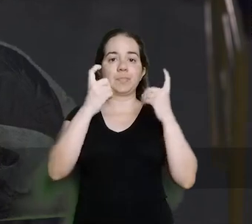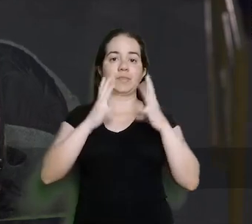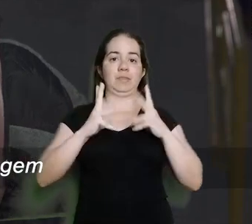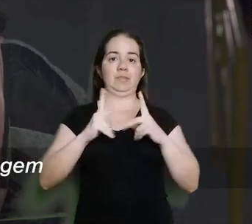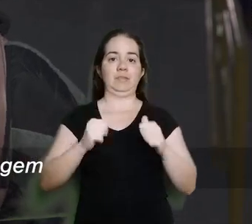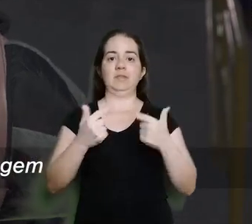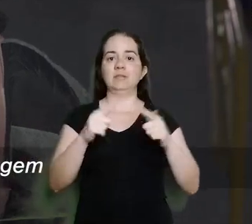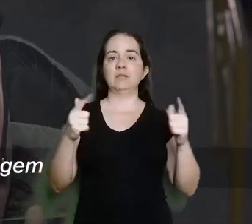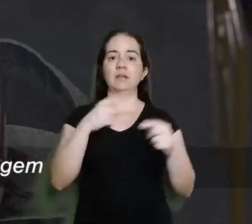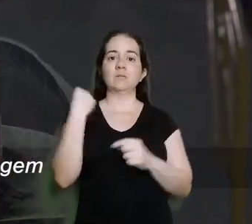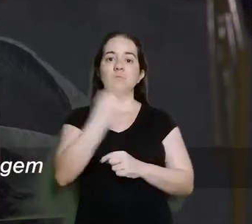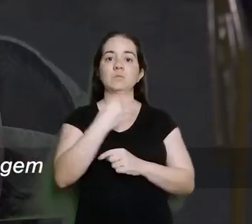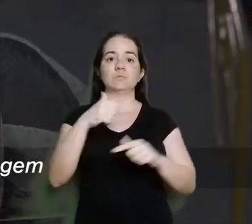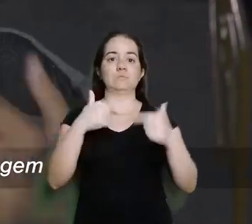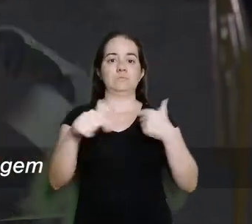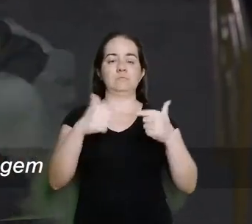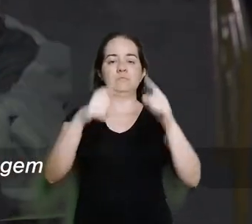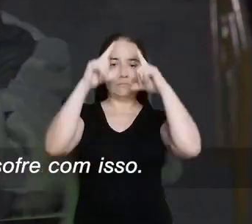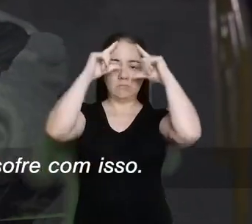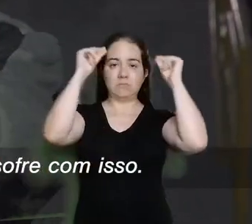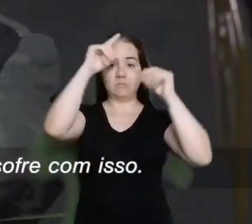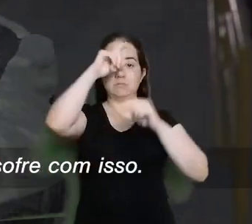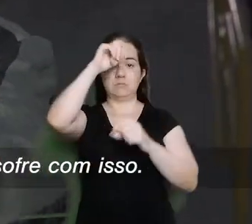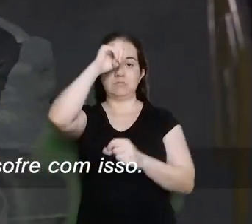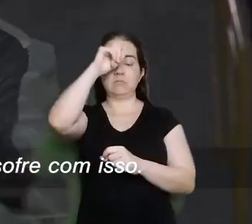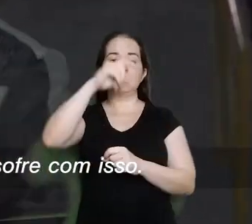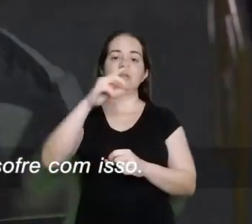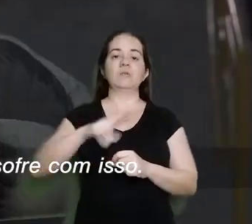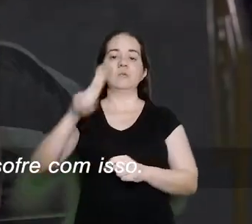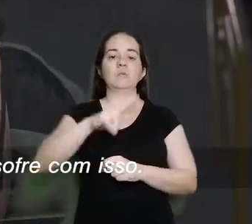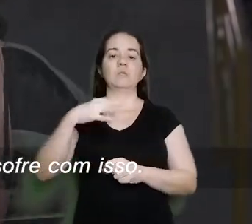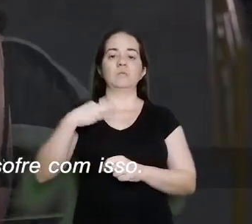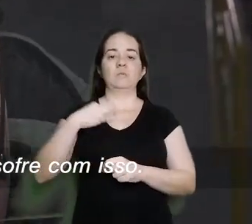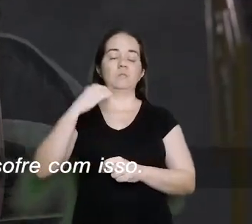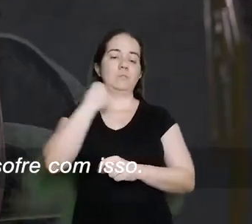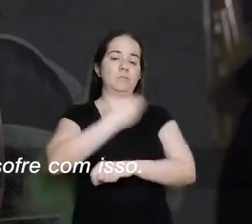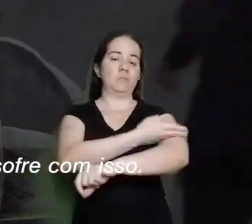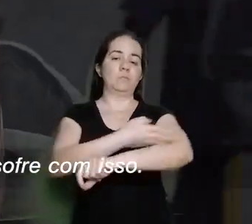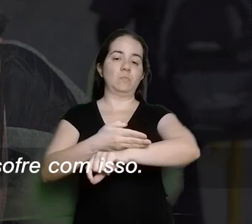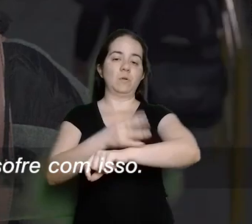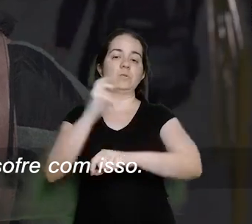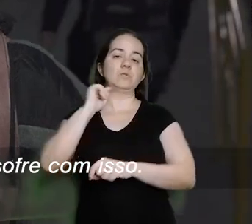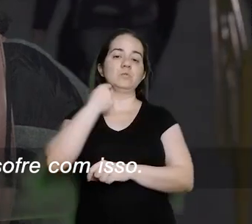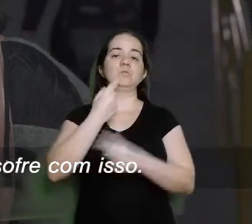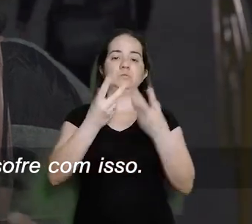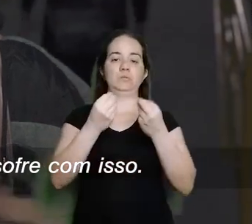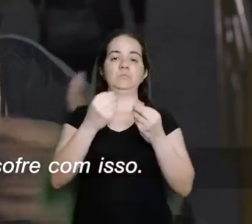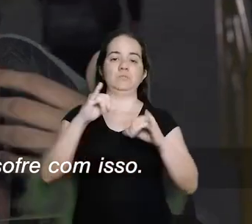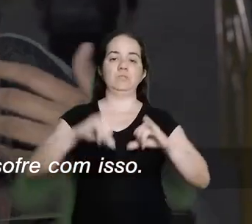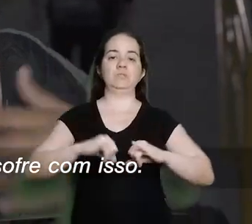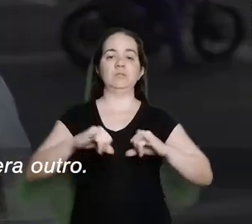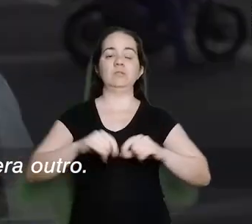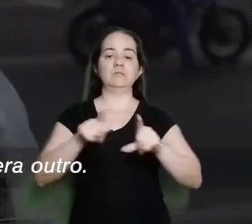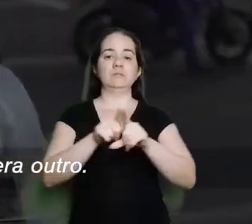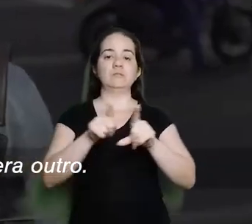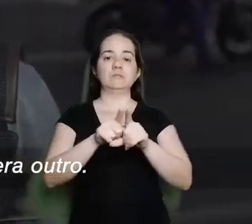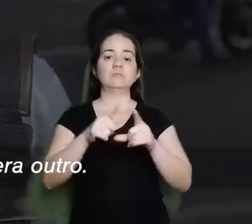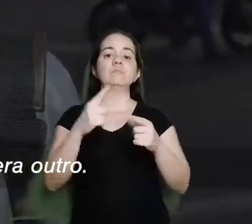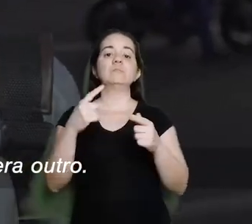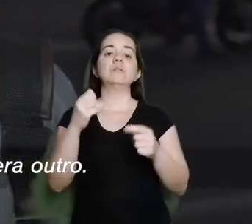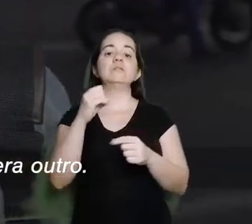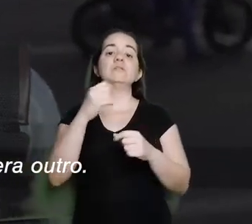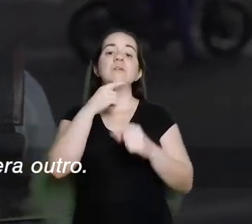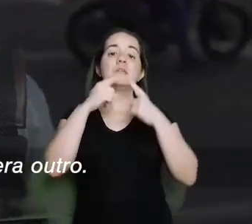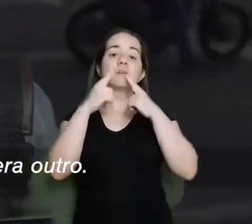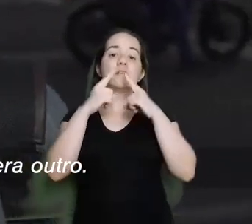não tô muito livre pra gente que é técnico de enfermagem, que usa roupa branca, suja muito, a gente também sofre com isso. A regra